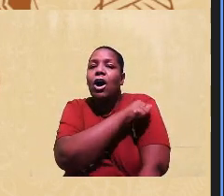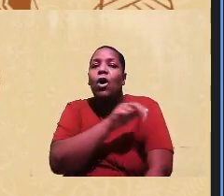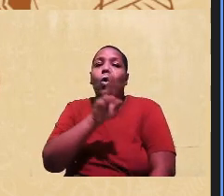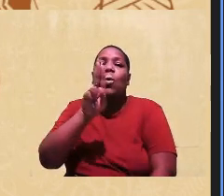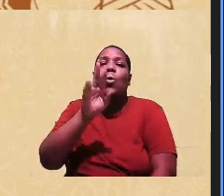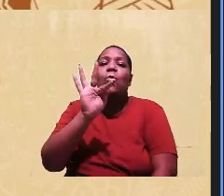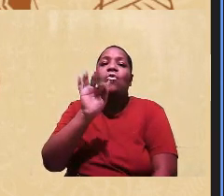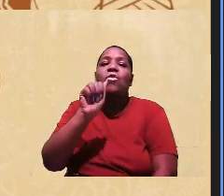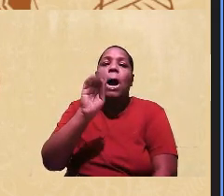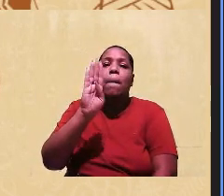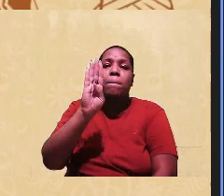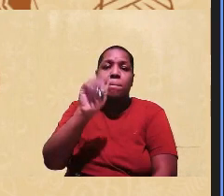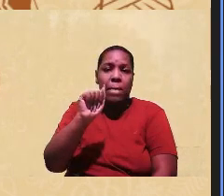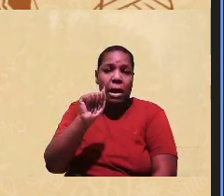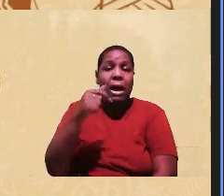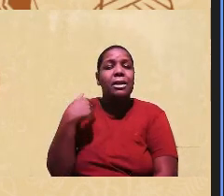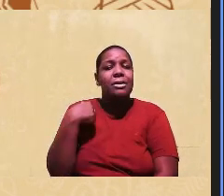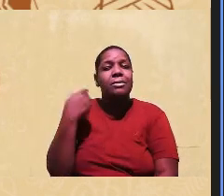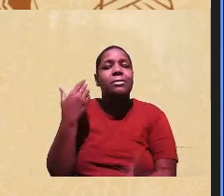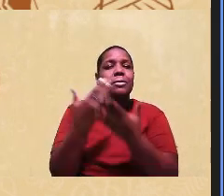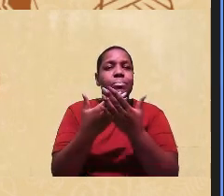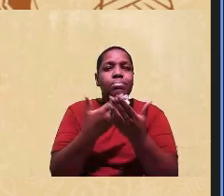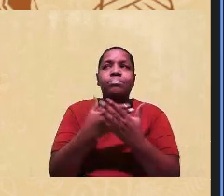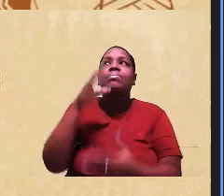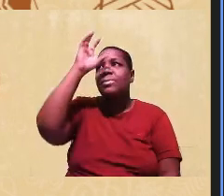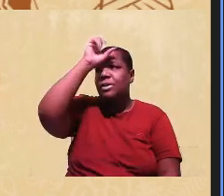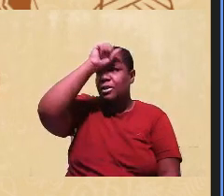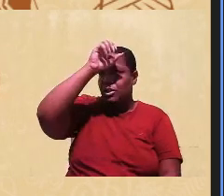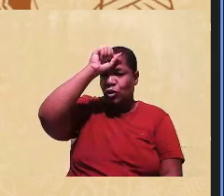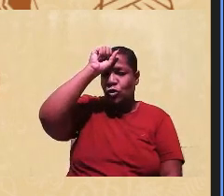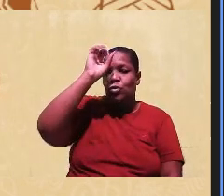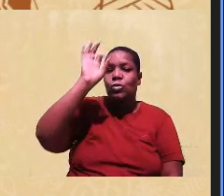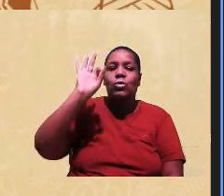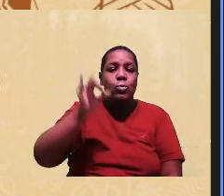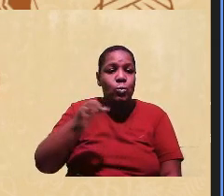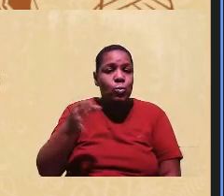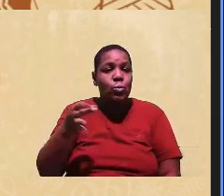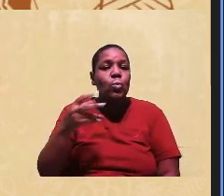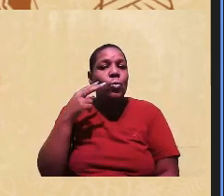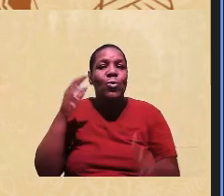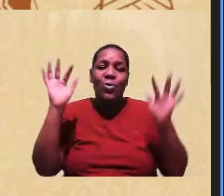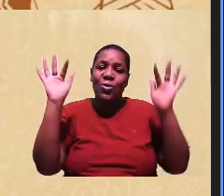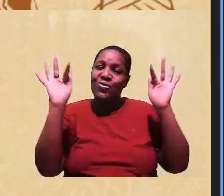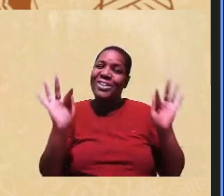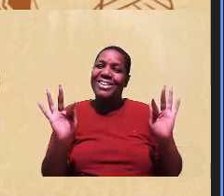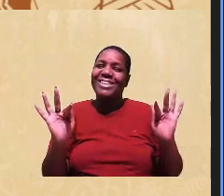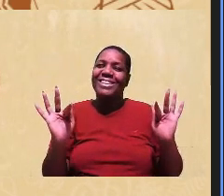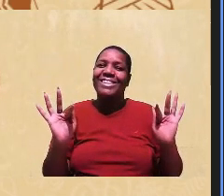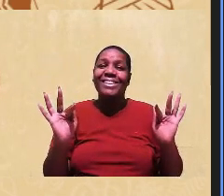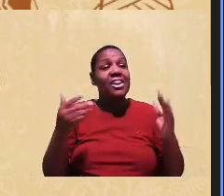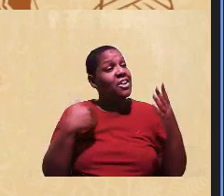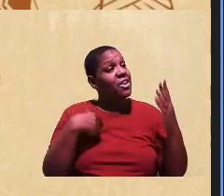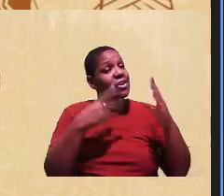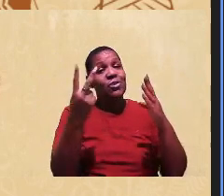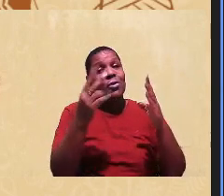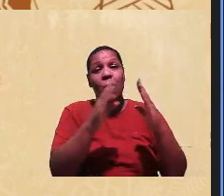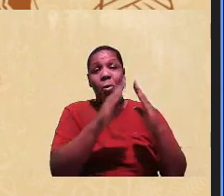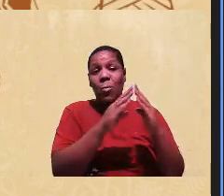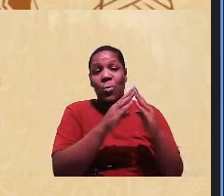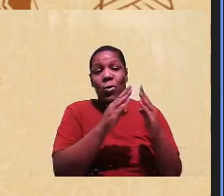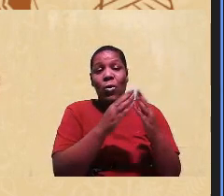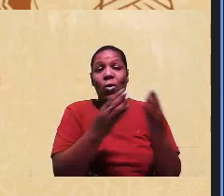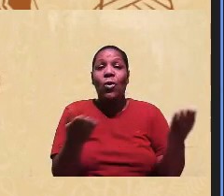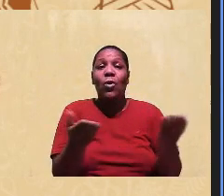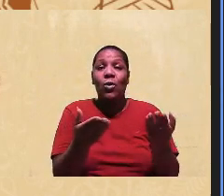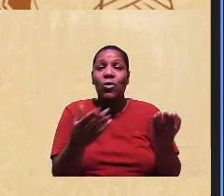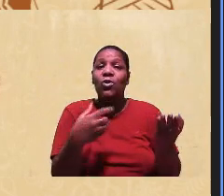e são sempre espaços de muito aprendizado. E sou feliz que as duas moram atualmente no